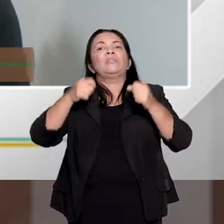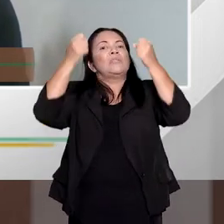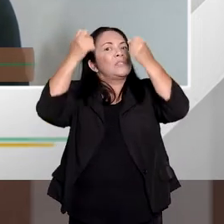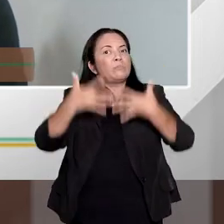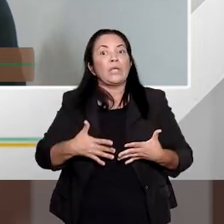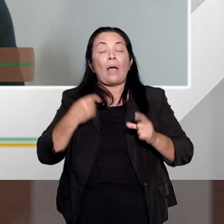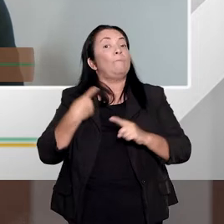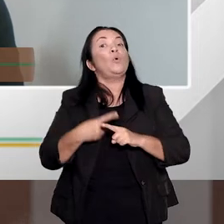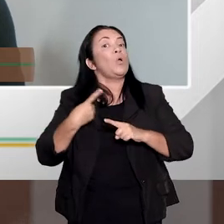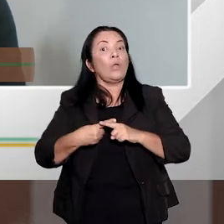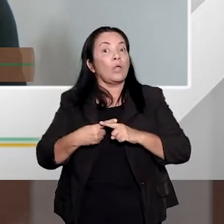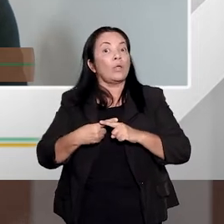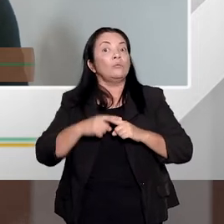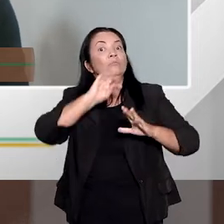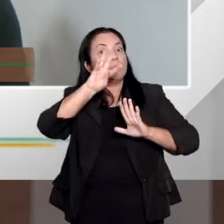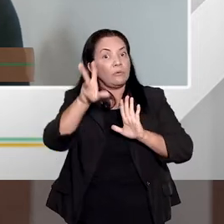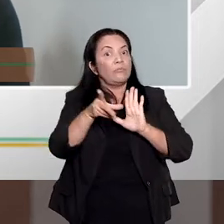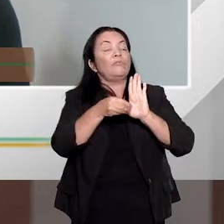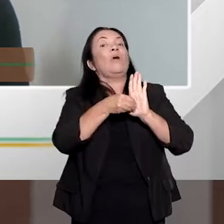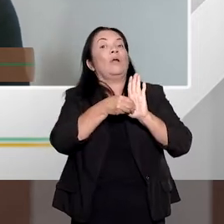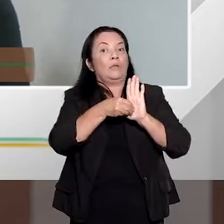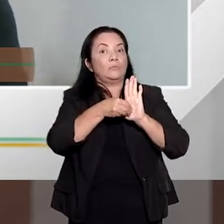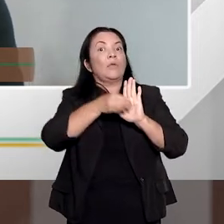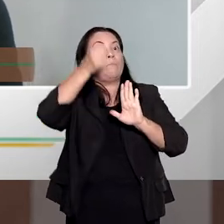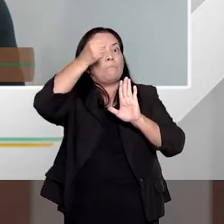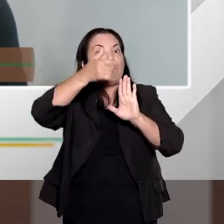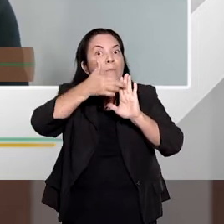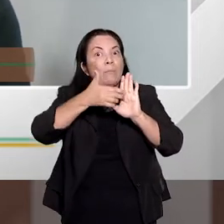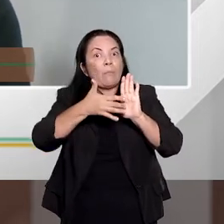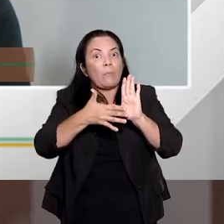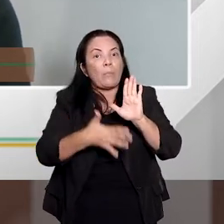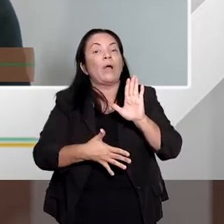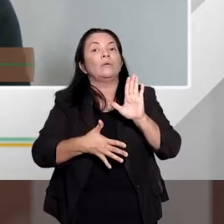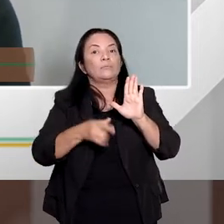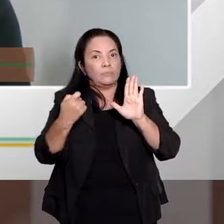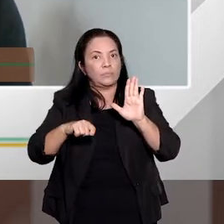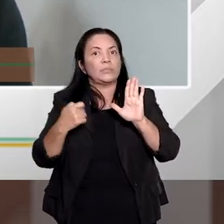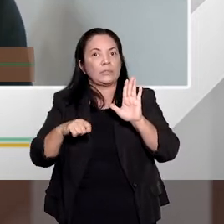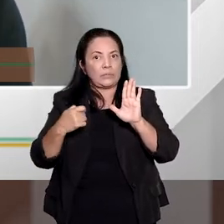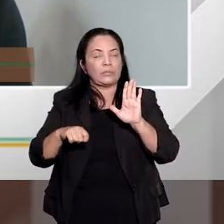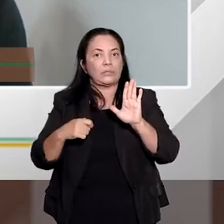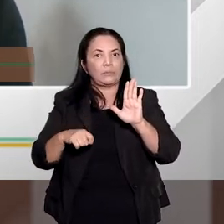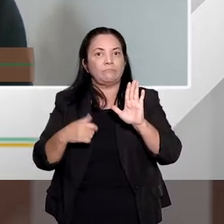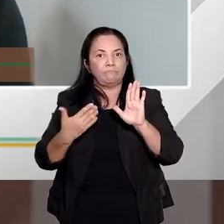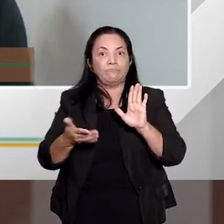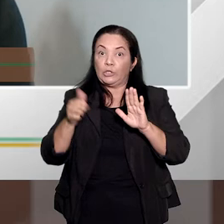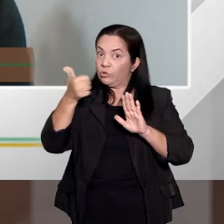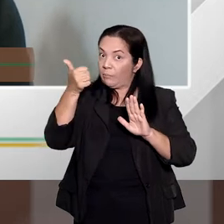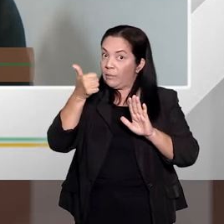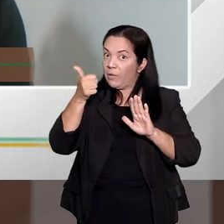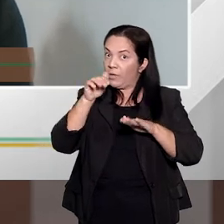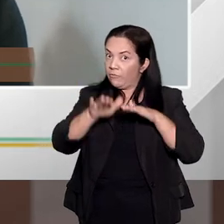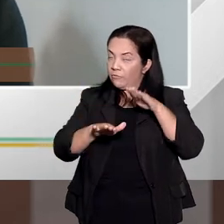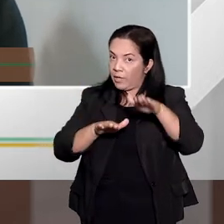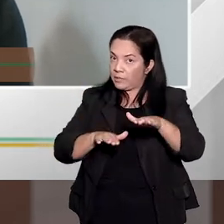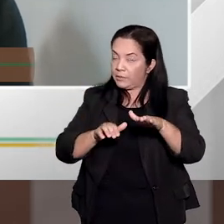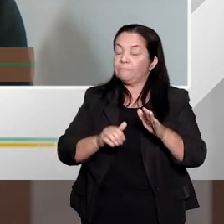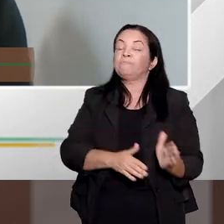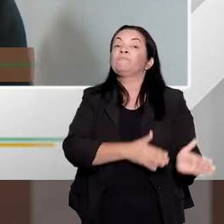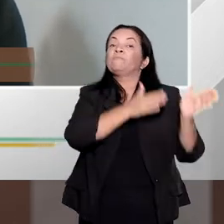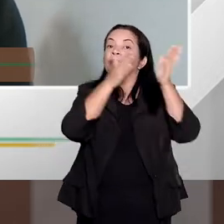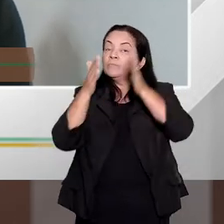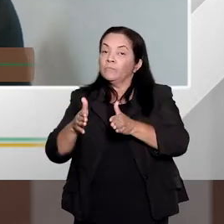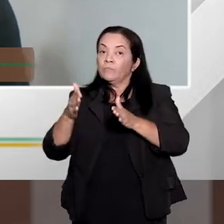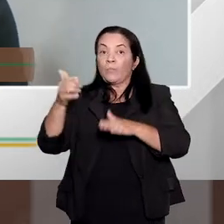concreta, quais são as circunstâncias que o levaram a tomar aquela decisão. Então, isso tudo isso, primeira fase. Fixada a pena